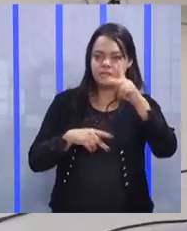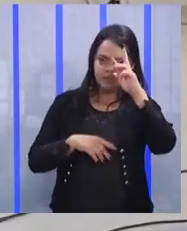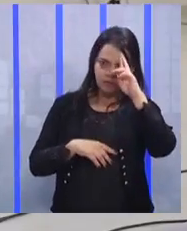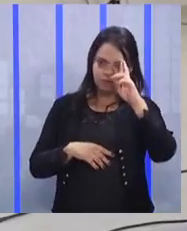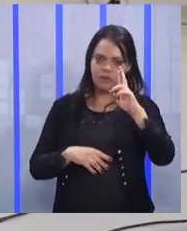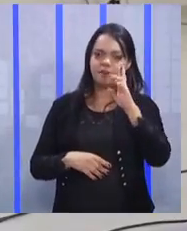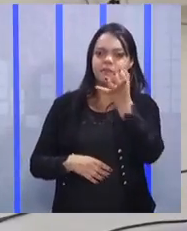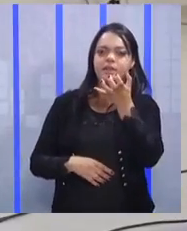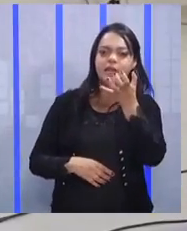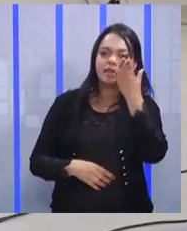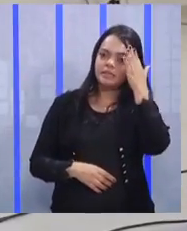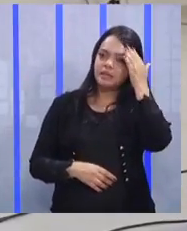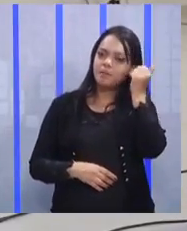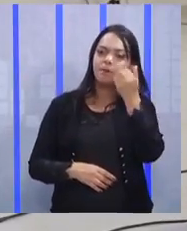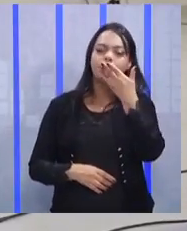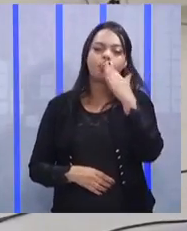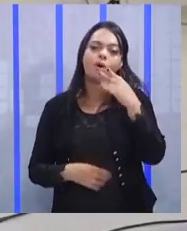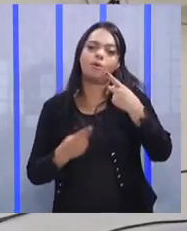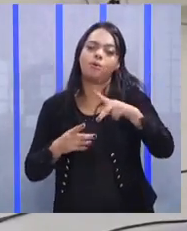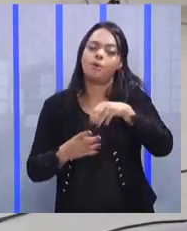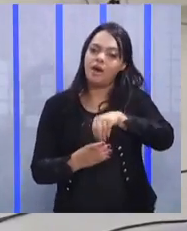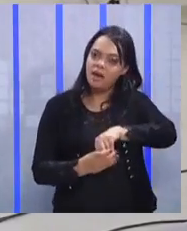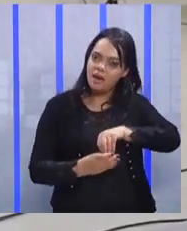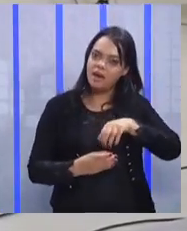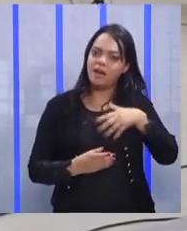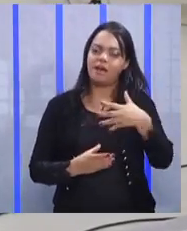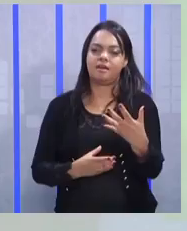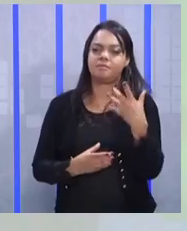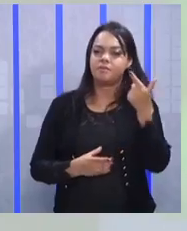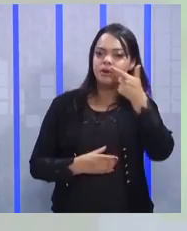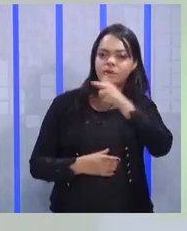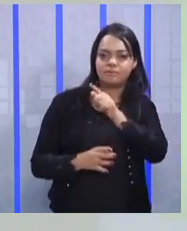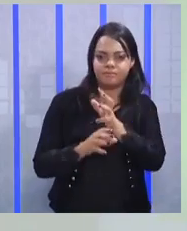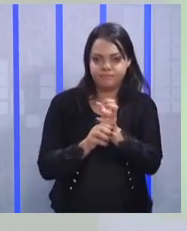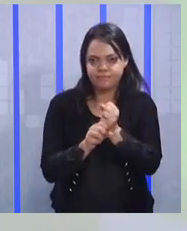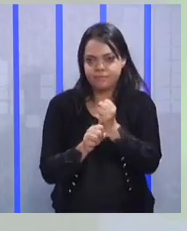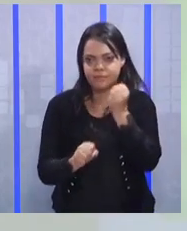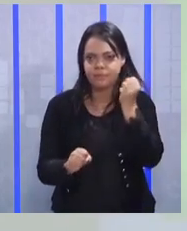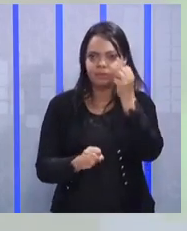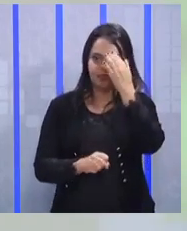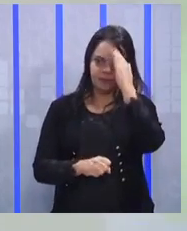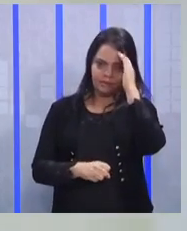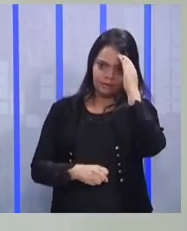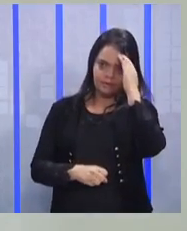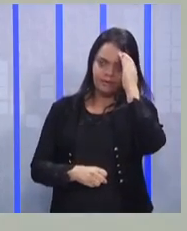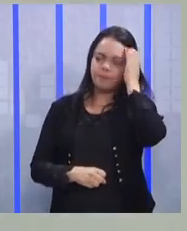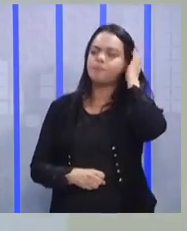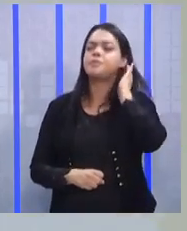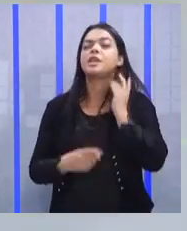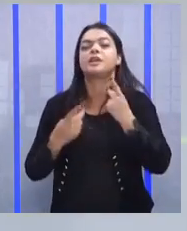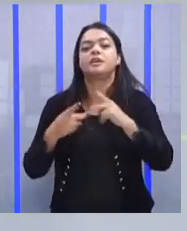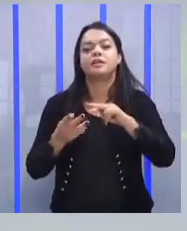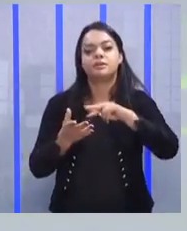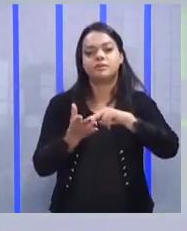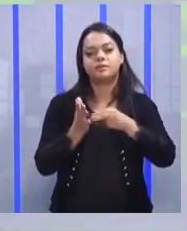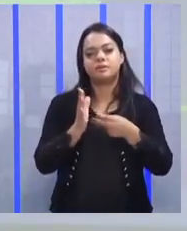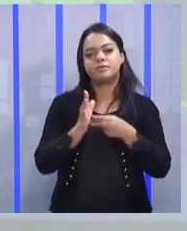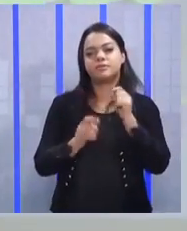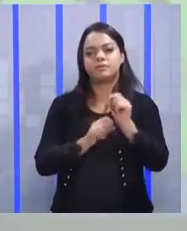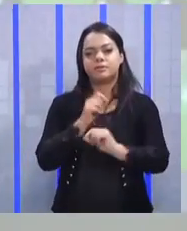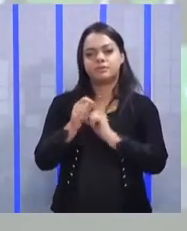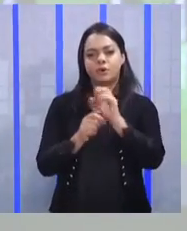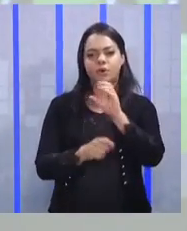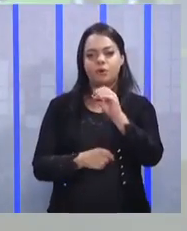que você vai dar, qual atitude que você vai ter para dar resultado. Beleza? Isso é, a gente falou sobre